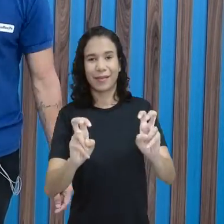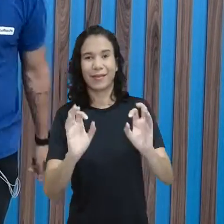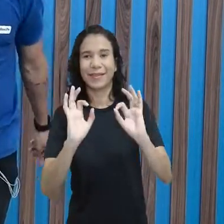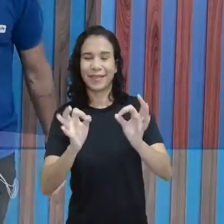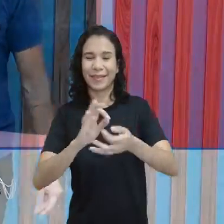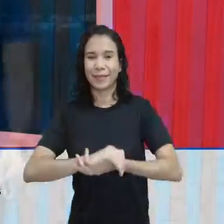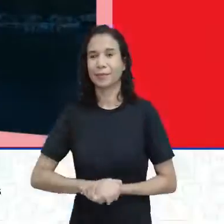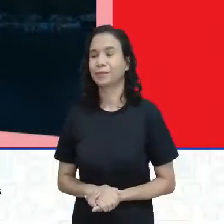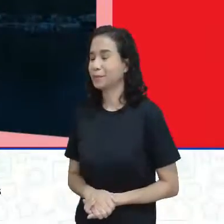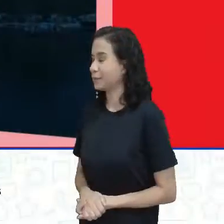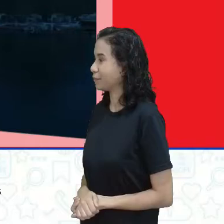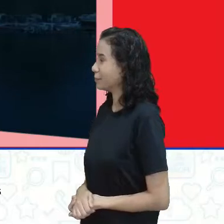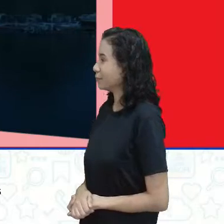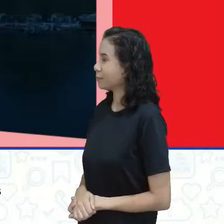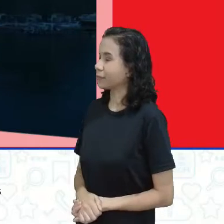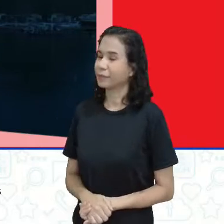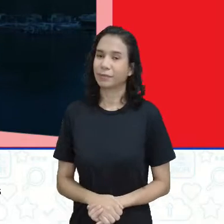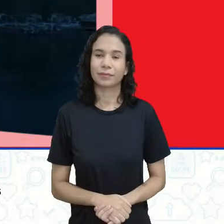Agora.